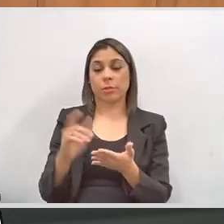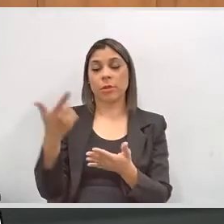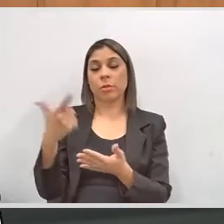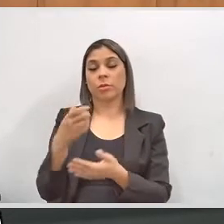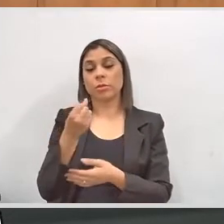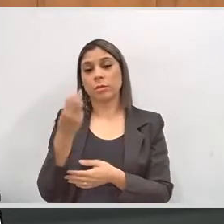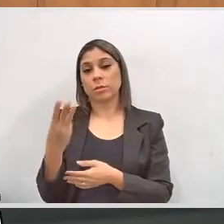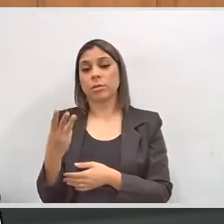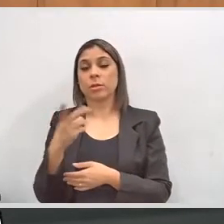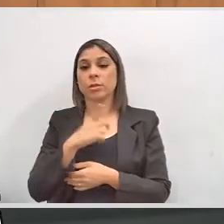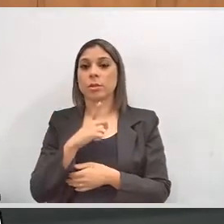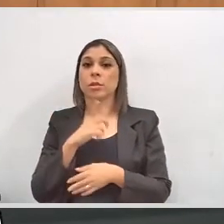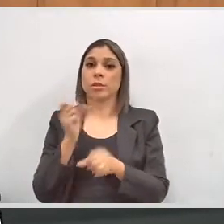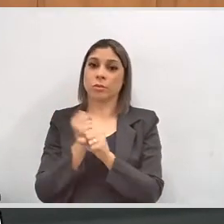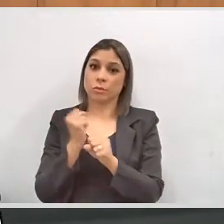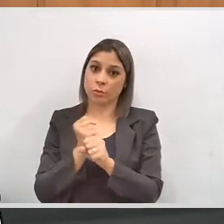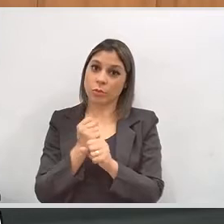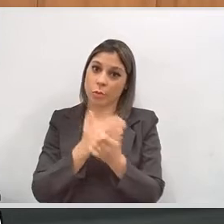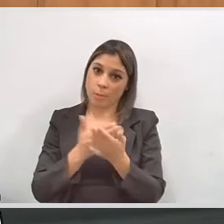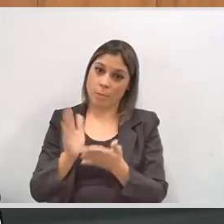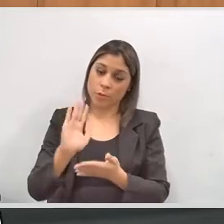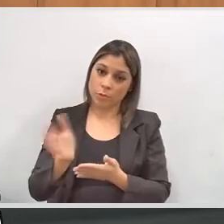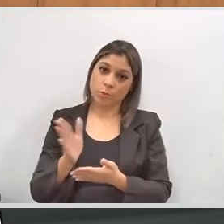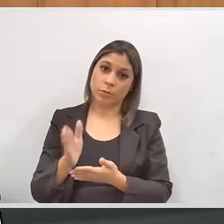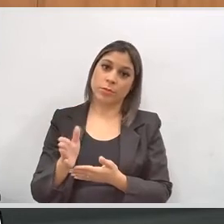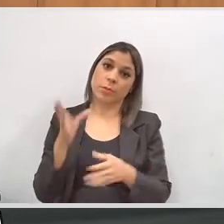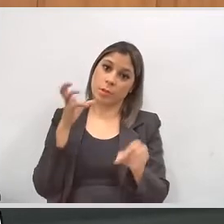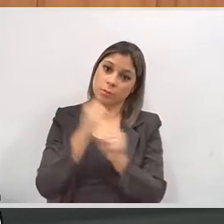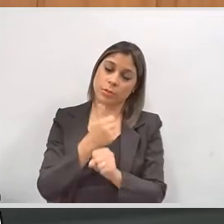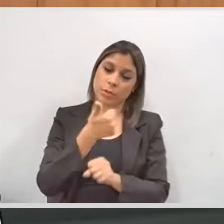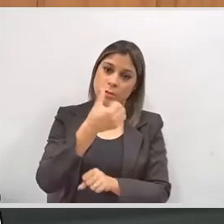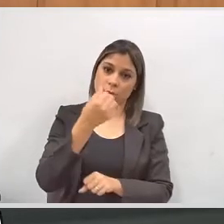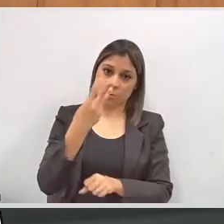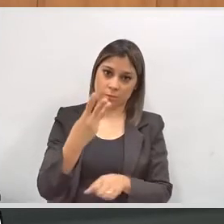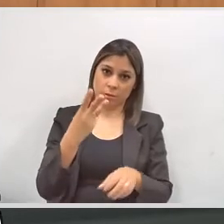E formando esse total de 163 obras.